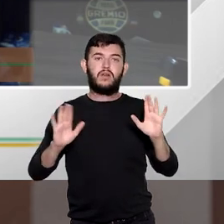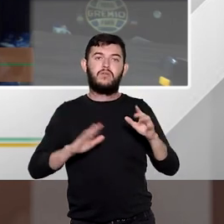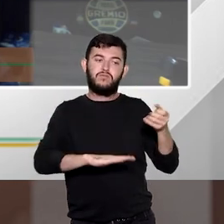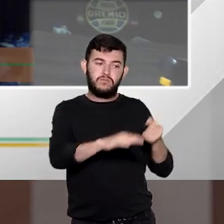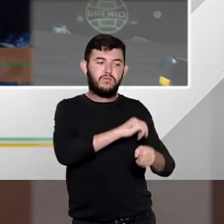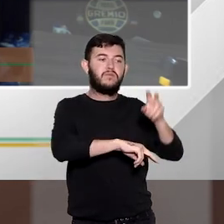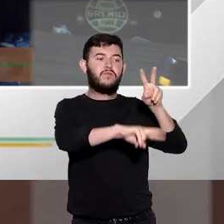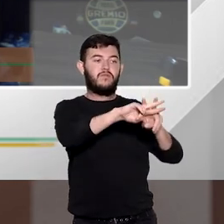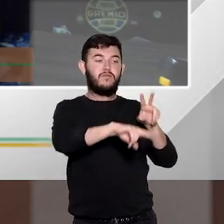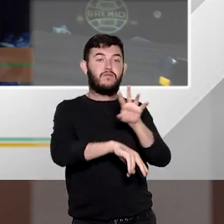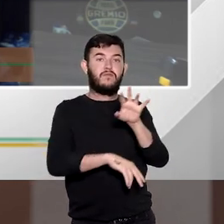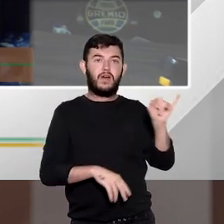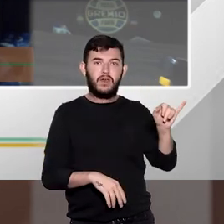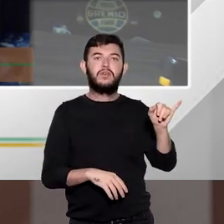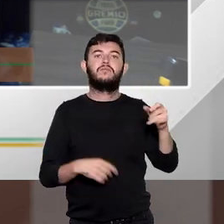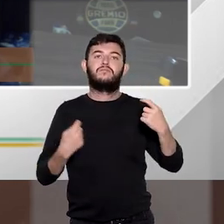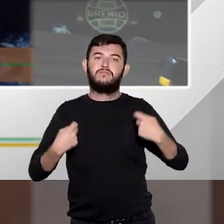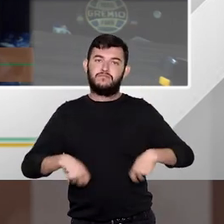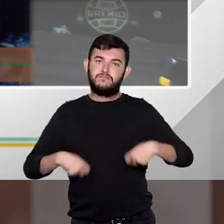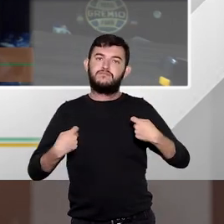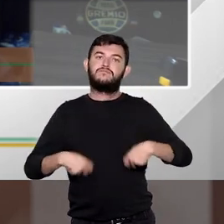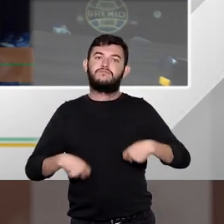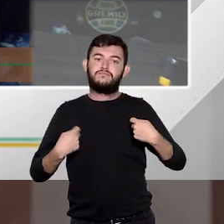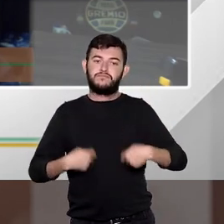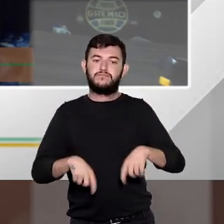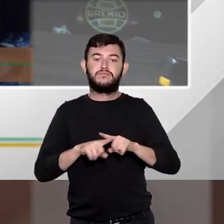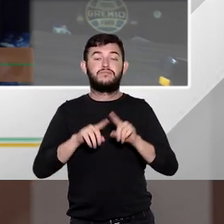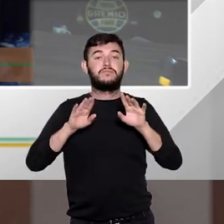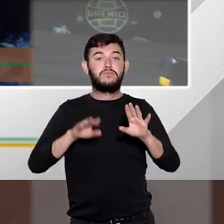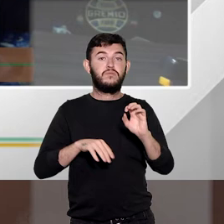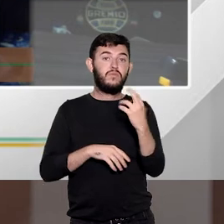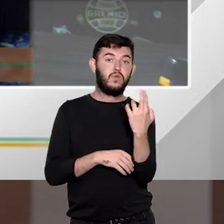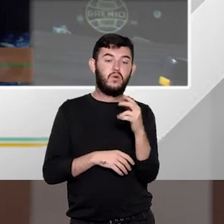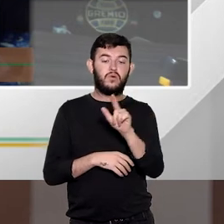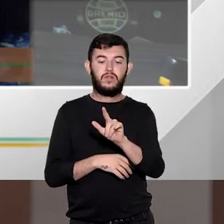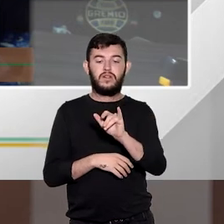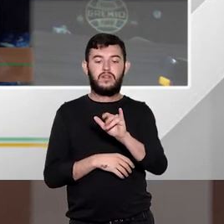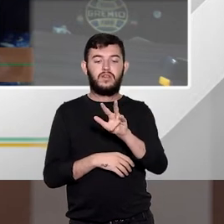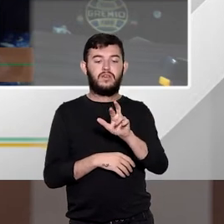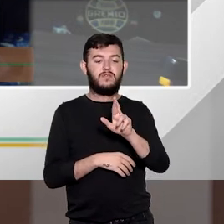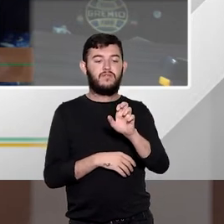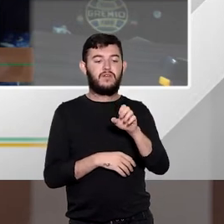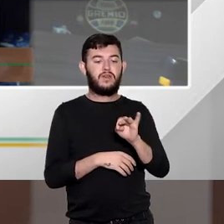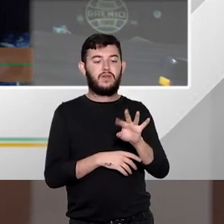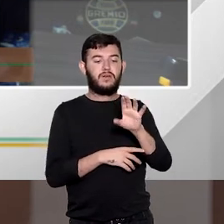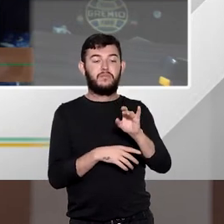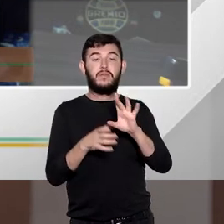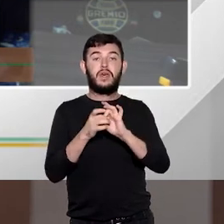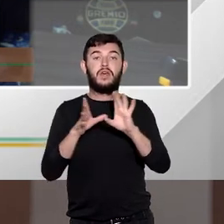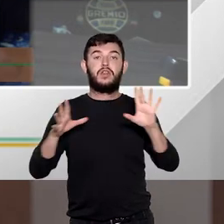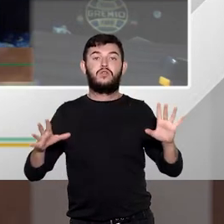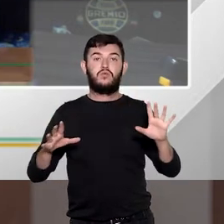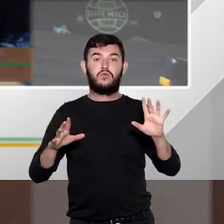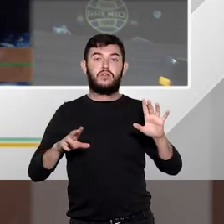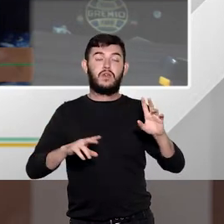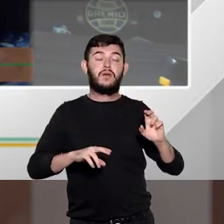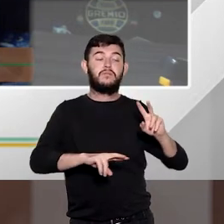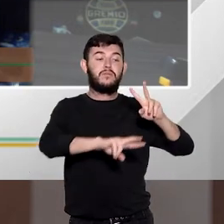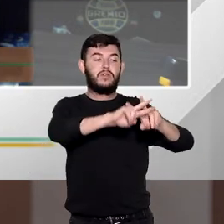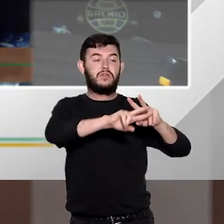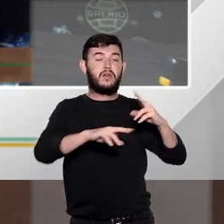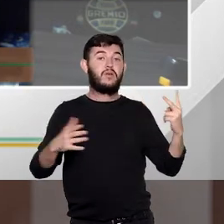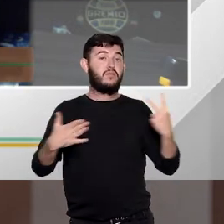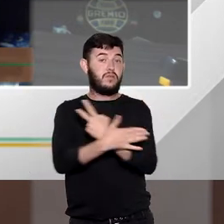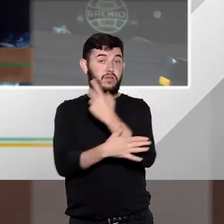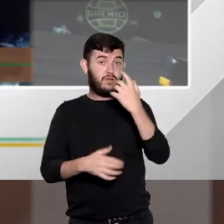privativa de liberdade numa outra situação e livramento condicional lá no artigo 83 inciso 5 do código penal se o sujeito ele for